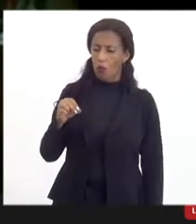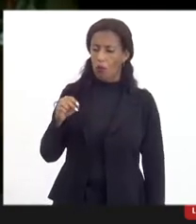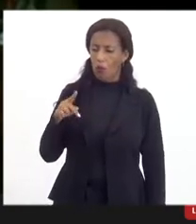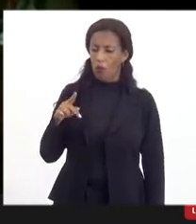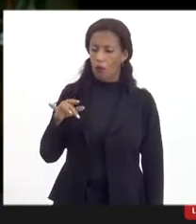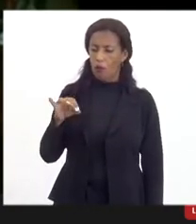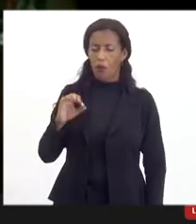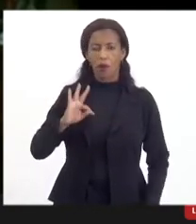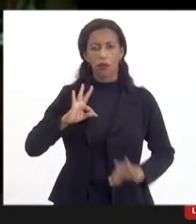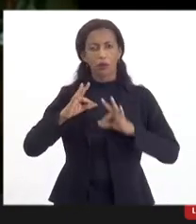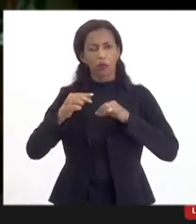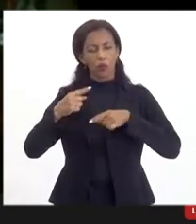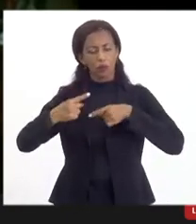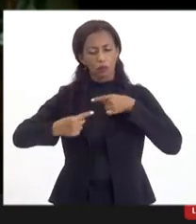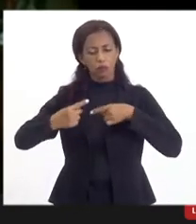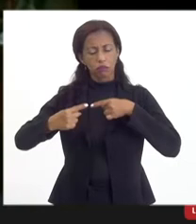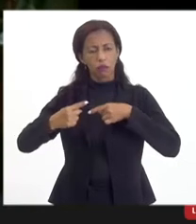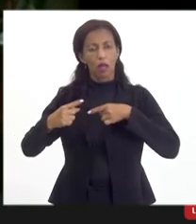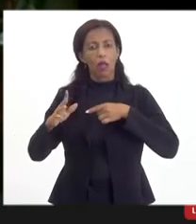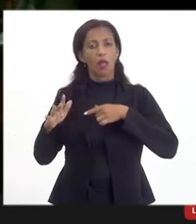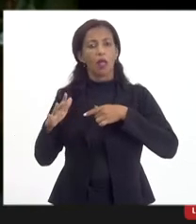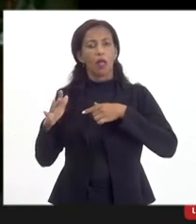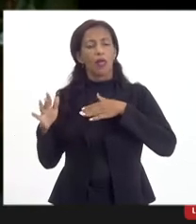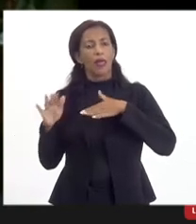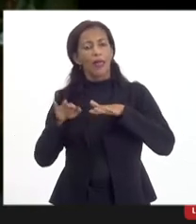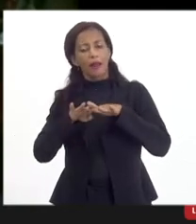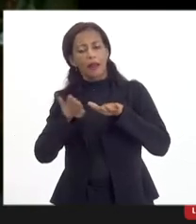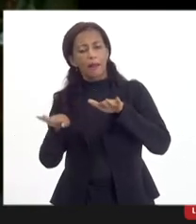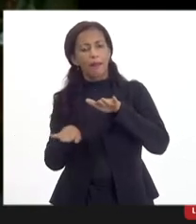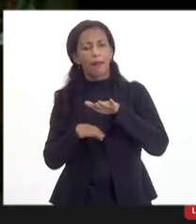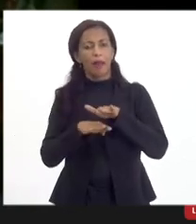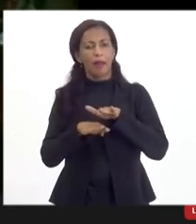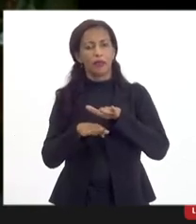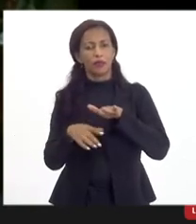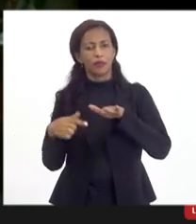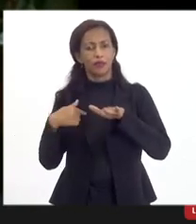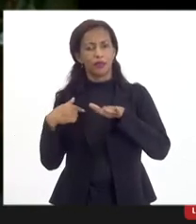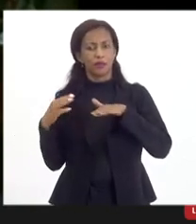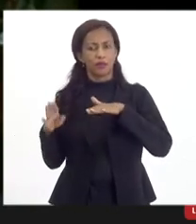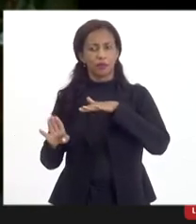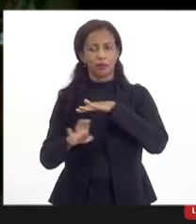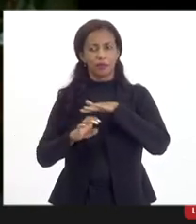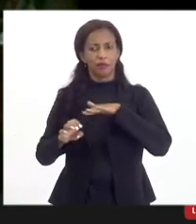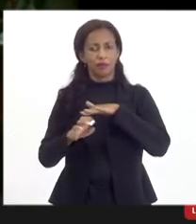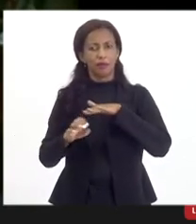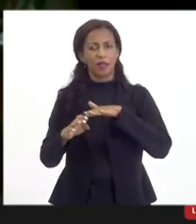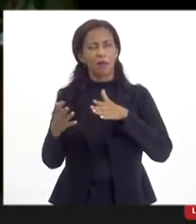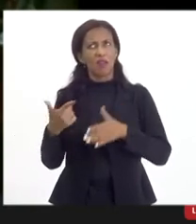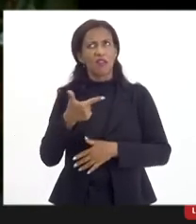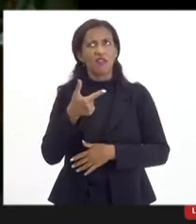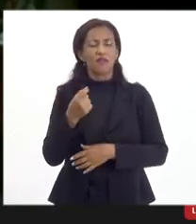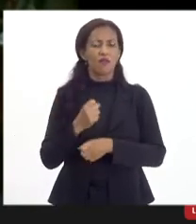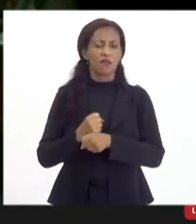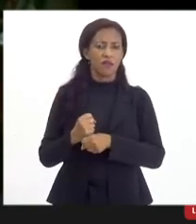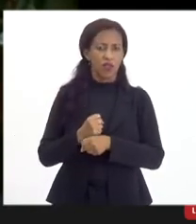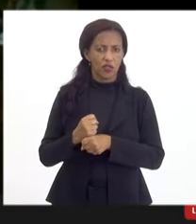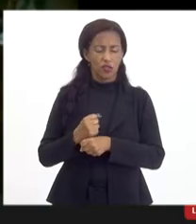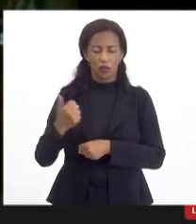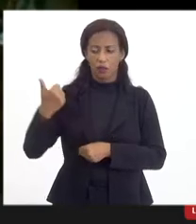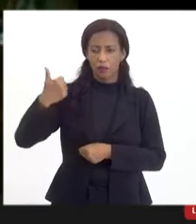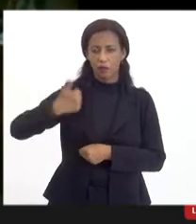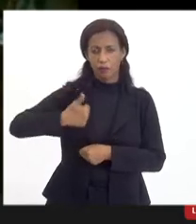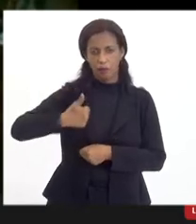política industrial da Petrobras era embaixo da minha superintendência, então, durante praticamente uns 20 anos, primeiro